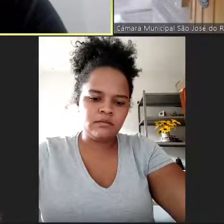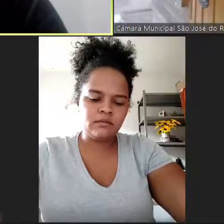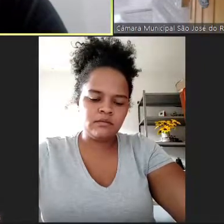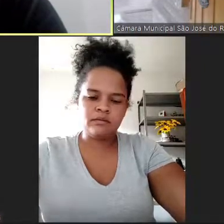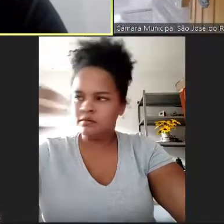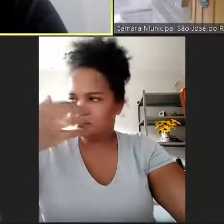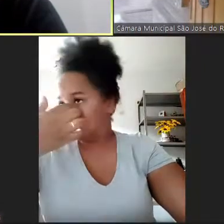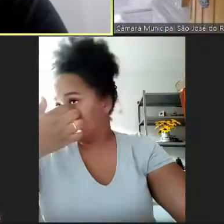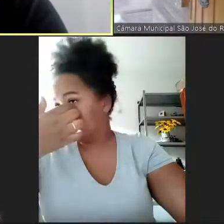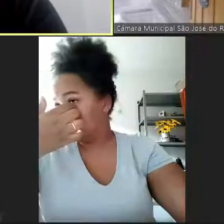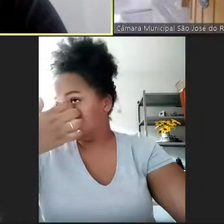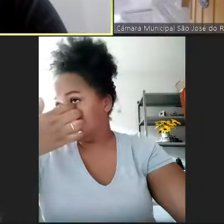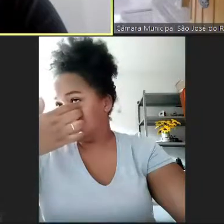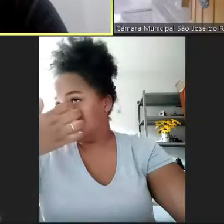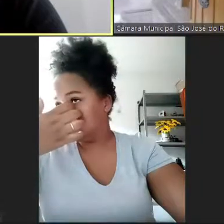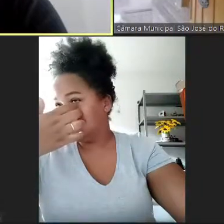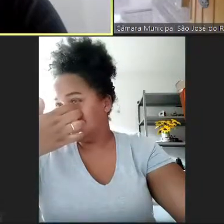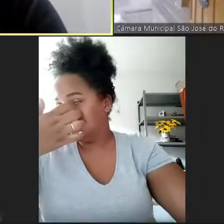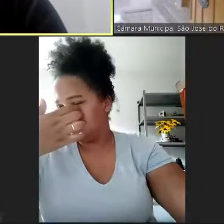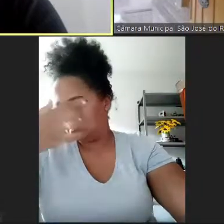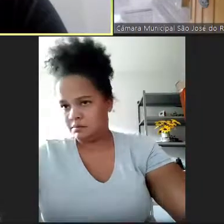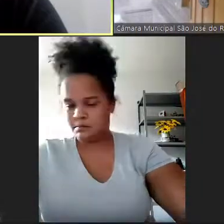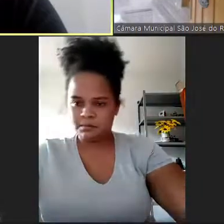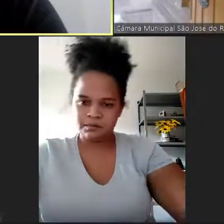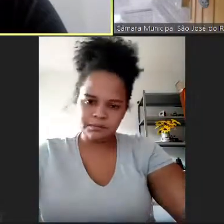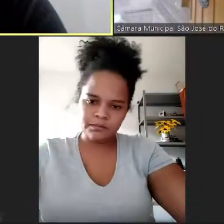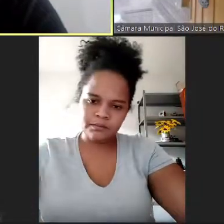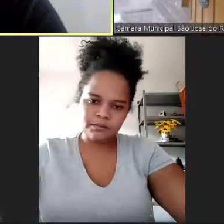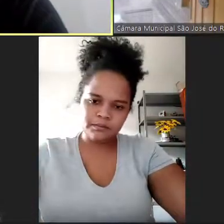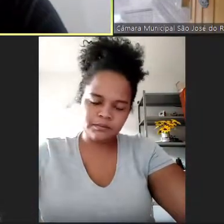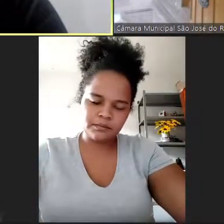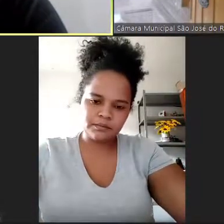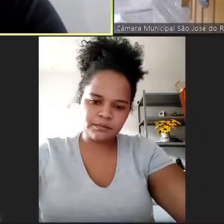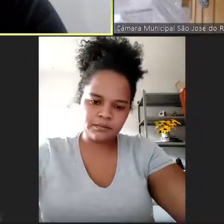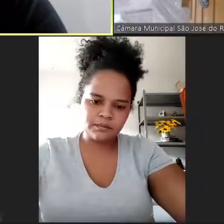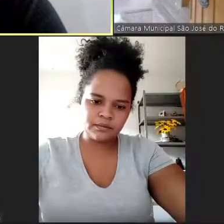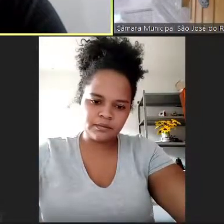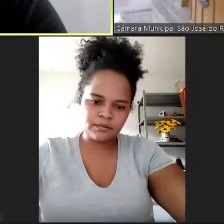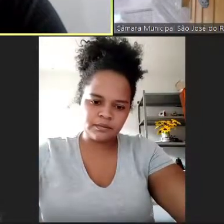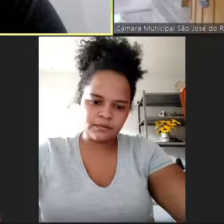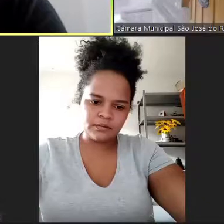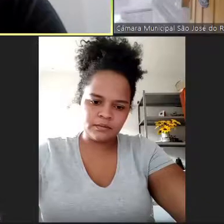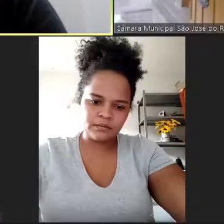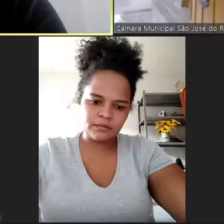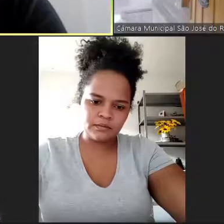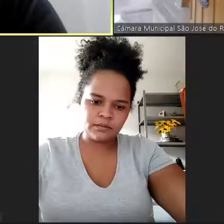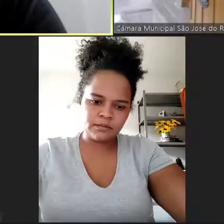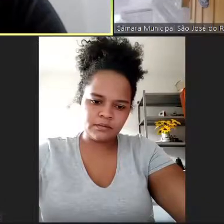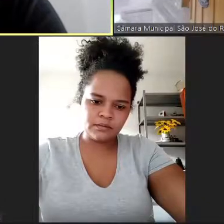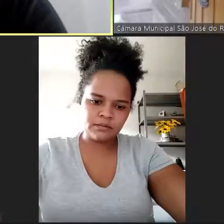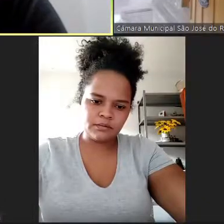essa intensificação por parte da Secretaria de Saúde. E pedi também para o Pedro essa ajuda, né, para que não se